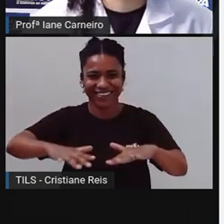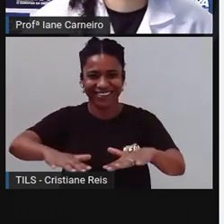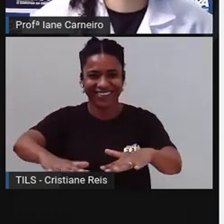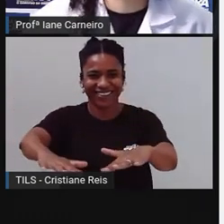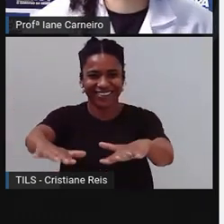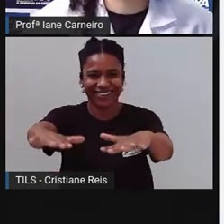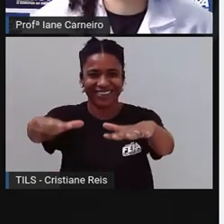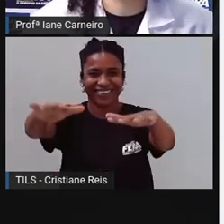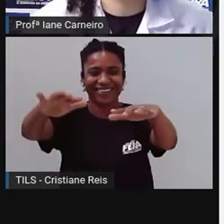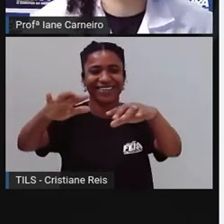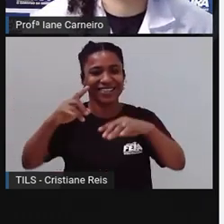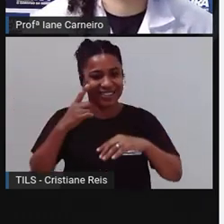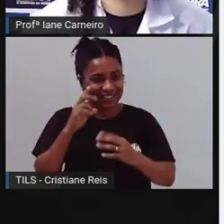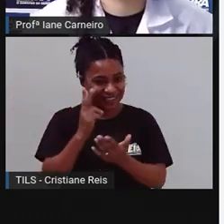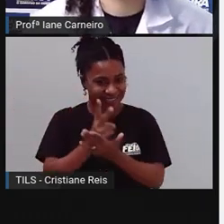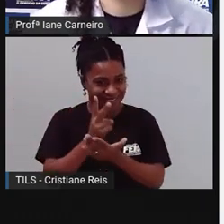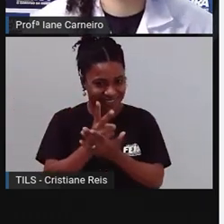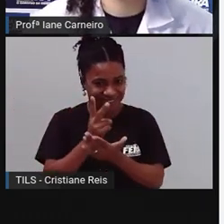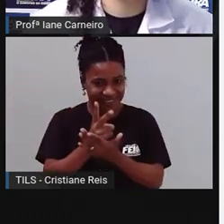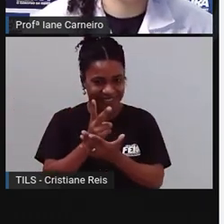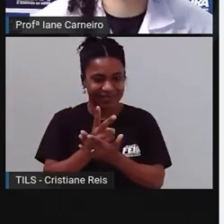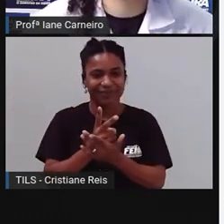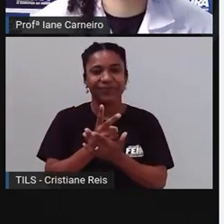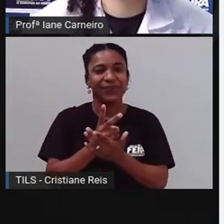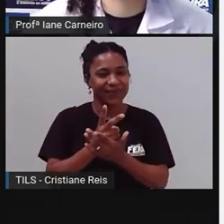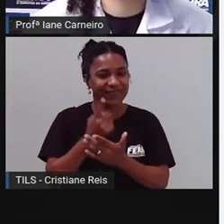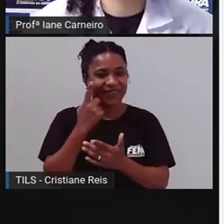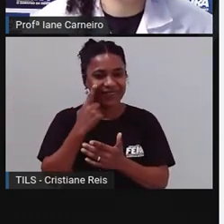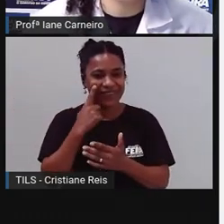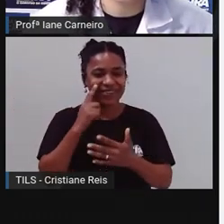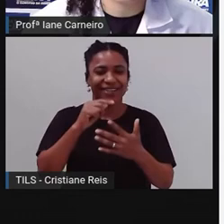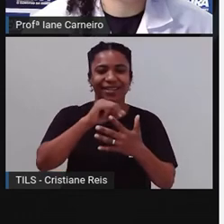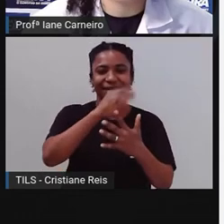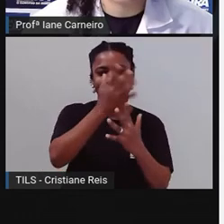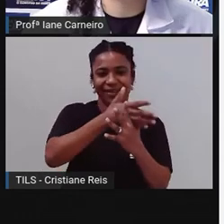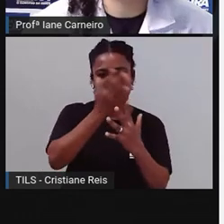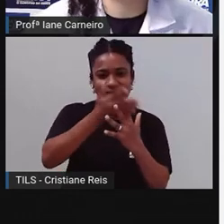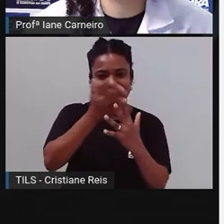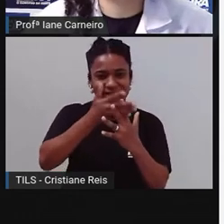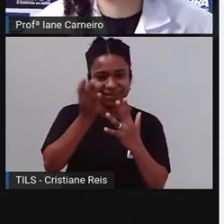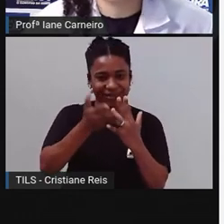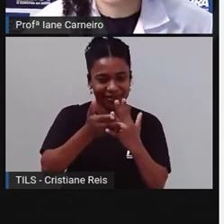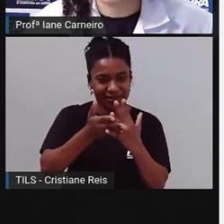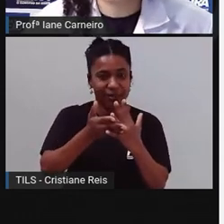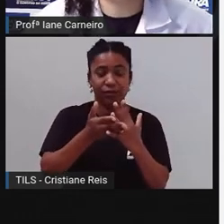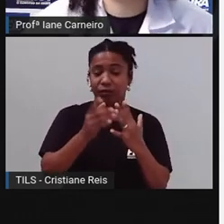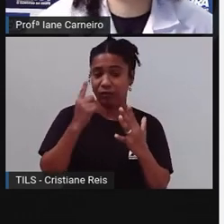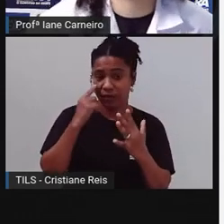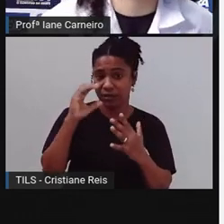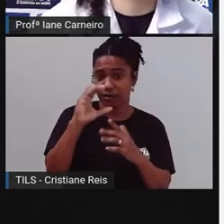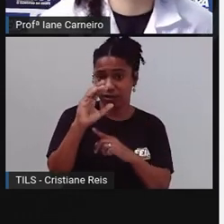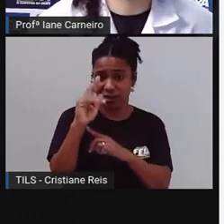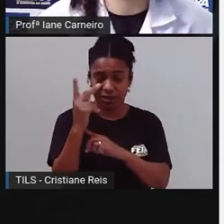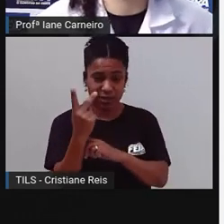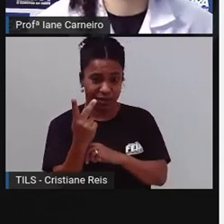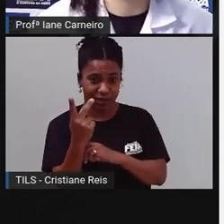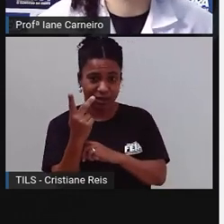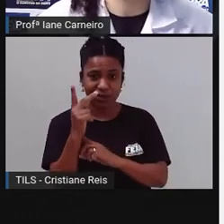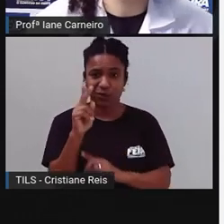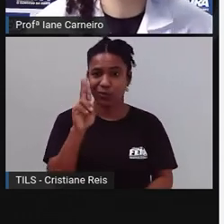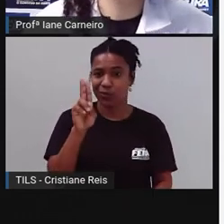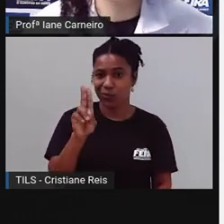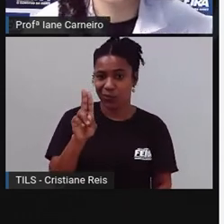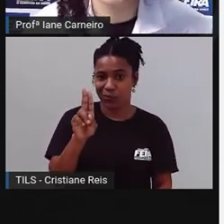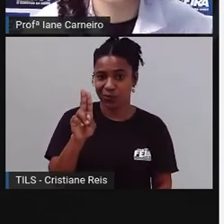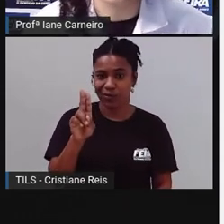ó. Toda vez que a gente vê a letrinha, né, as consonantes C, H e alguma vogal, né? O U aqui no caso, a gente vai